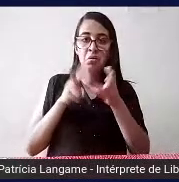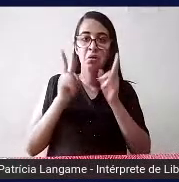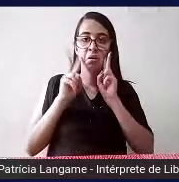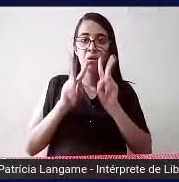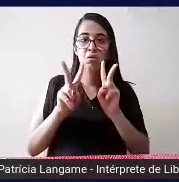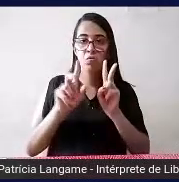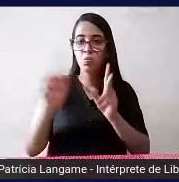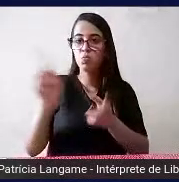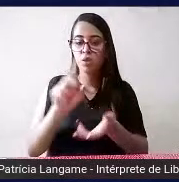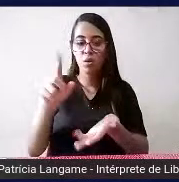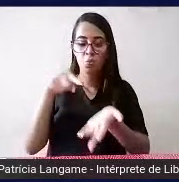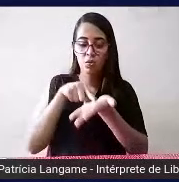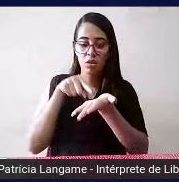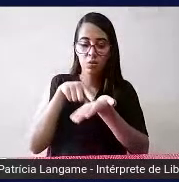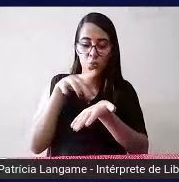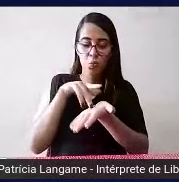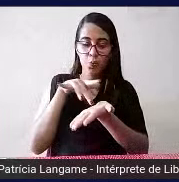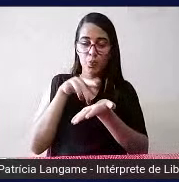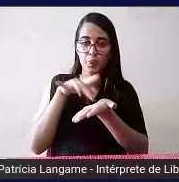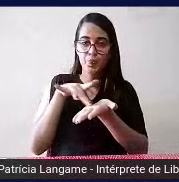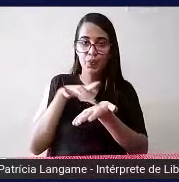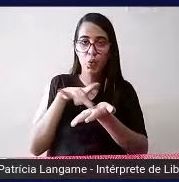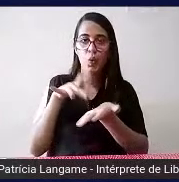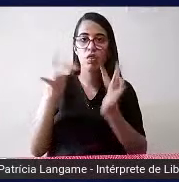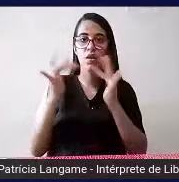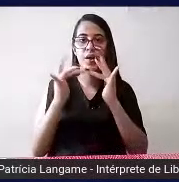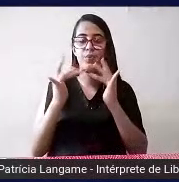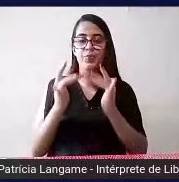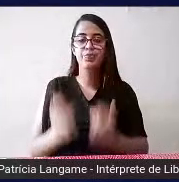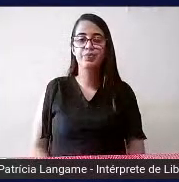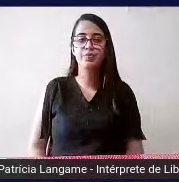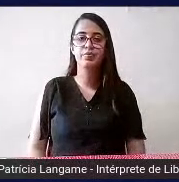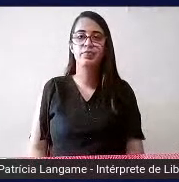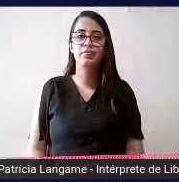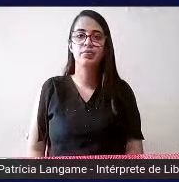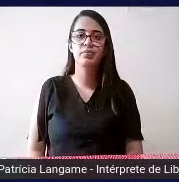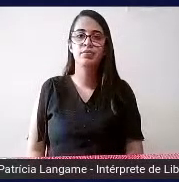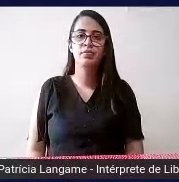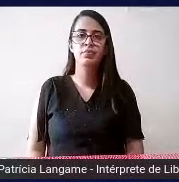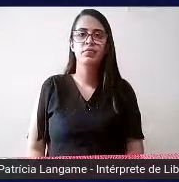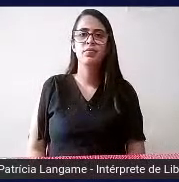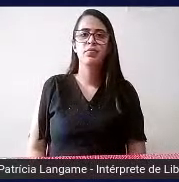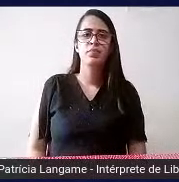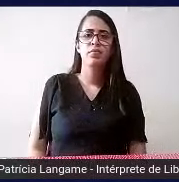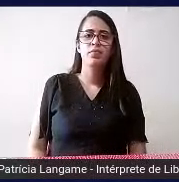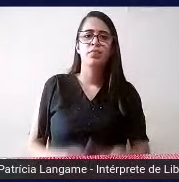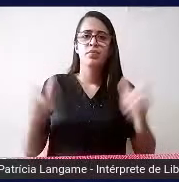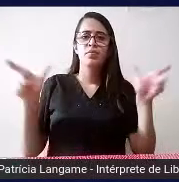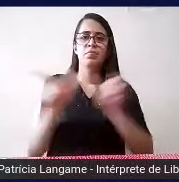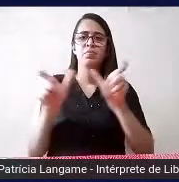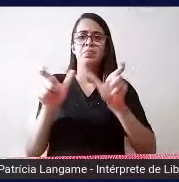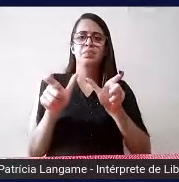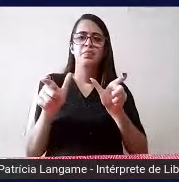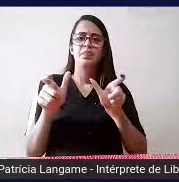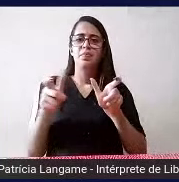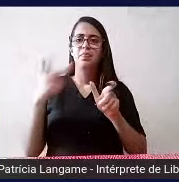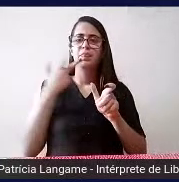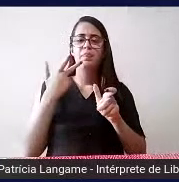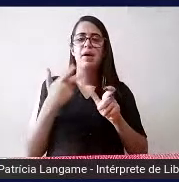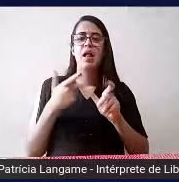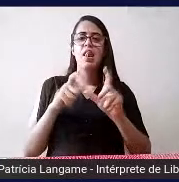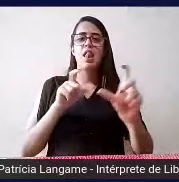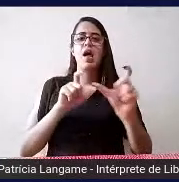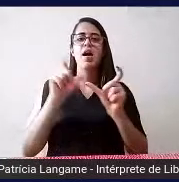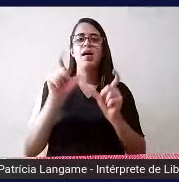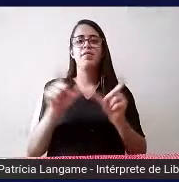dedo né com o contato então você vai é formando as palavras e é com depois